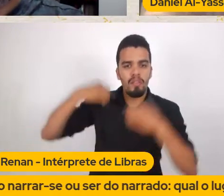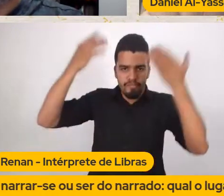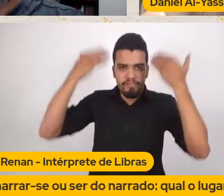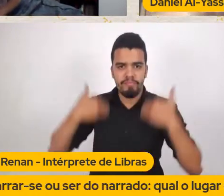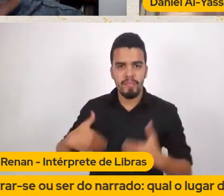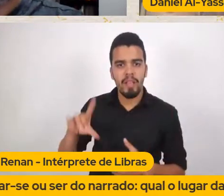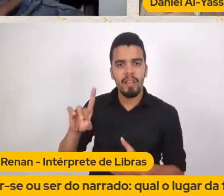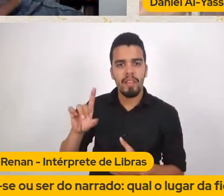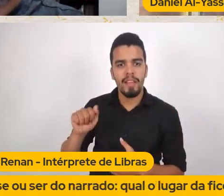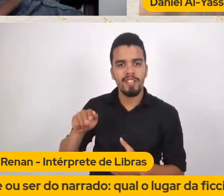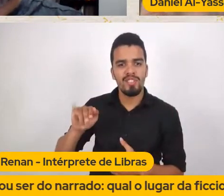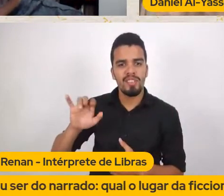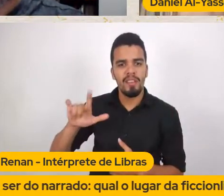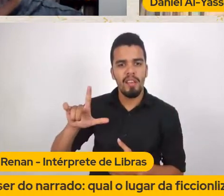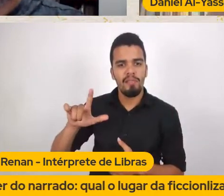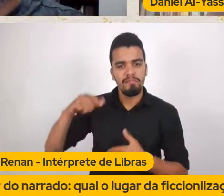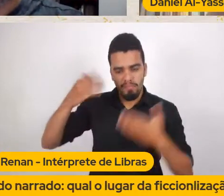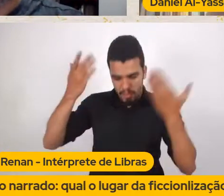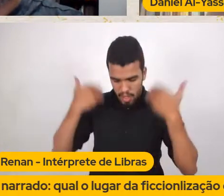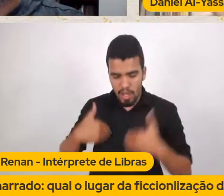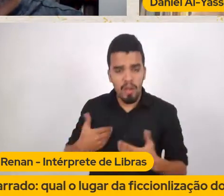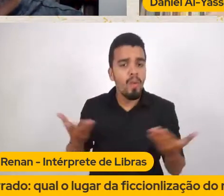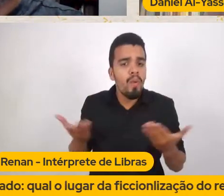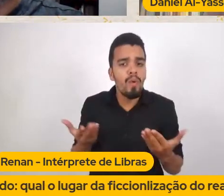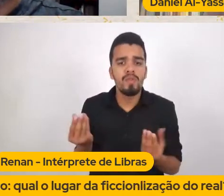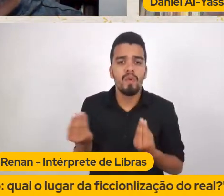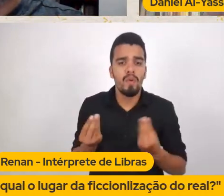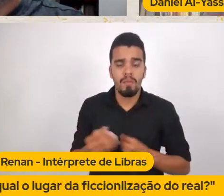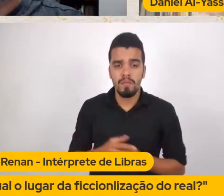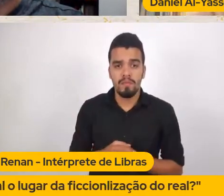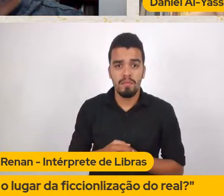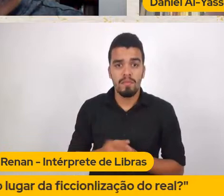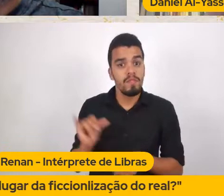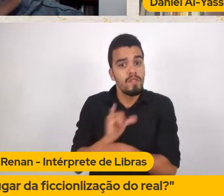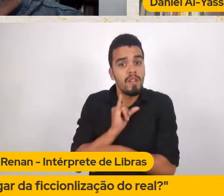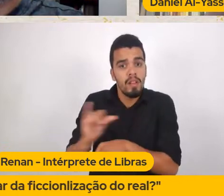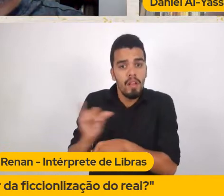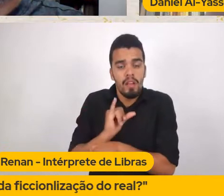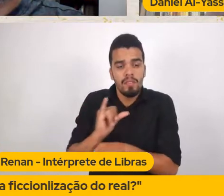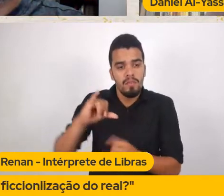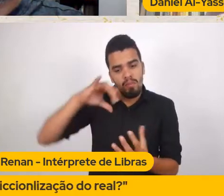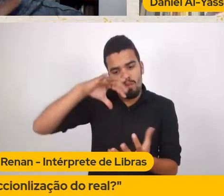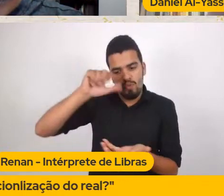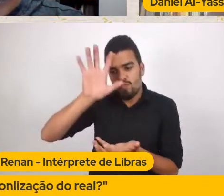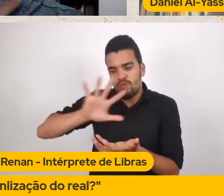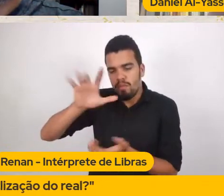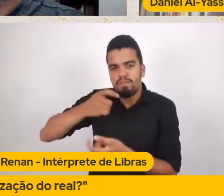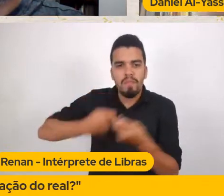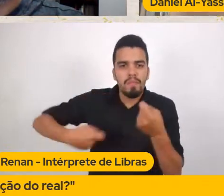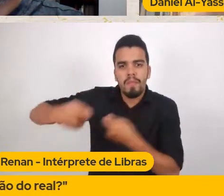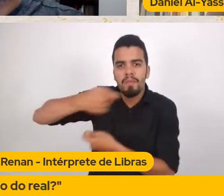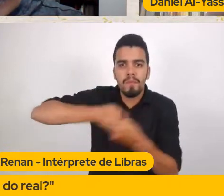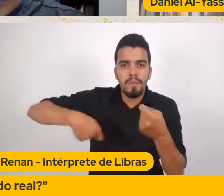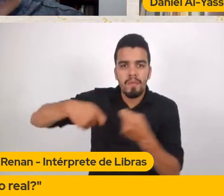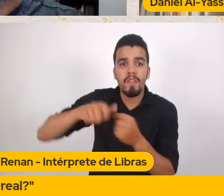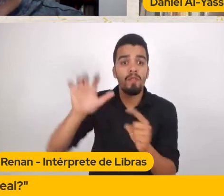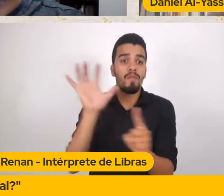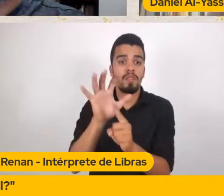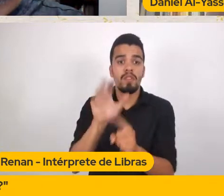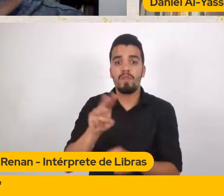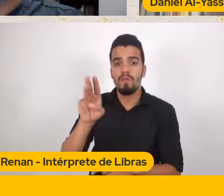Que estratégias O domínio econômico mundial Fez Para que o Wendel E o Daniel